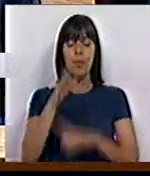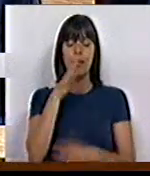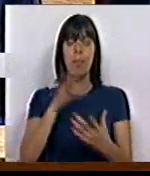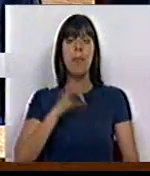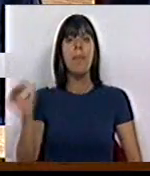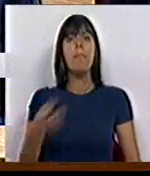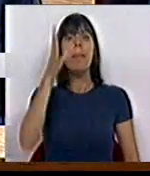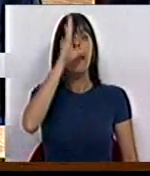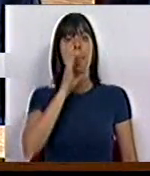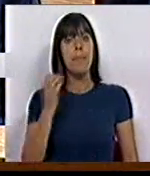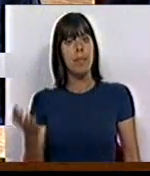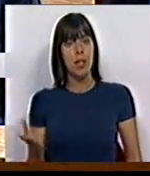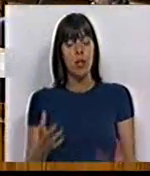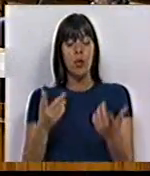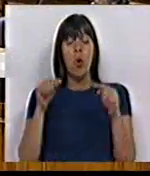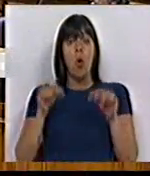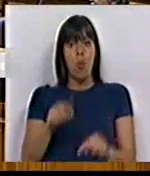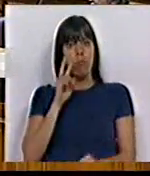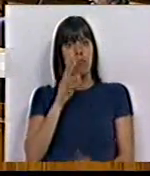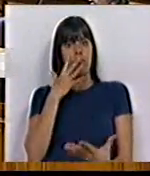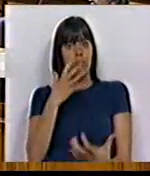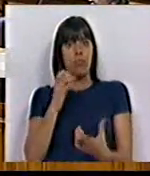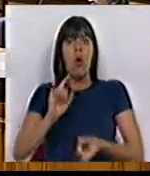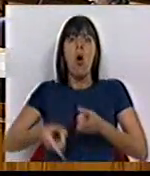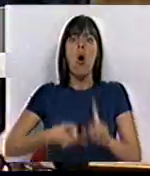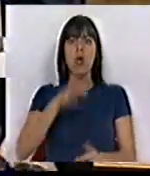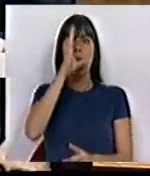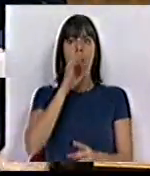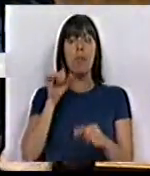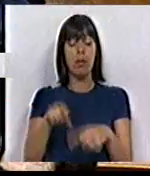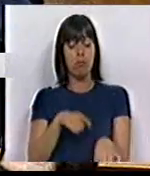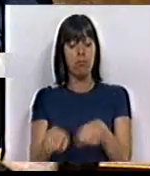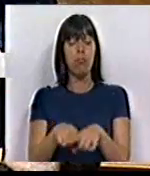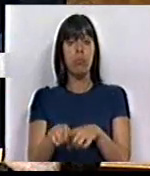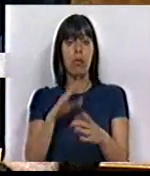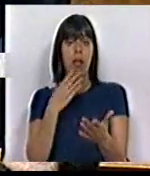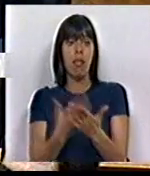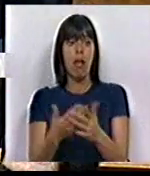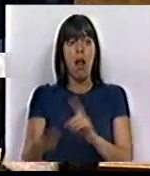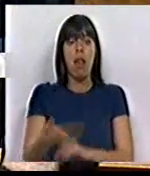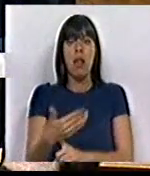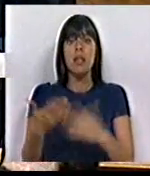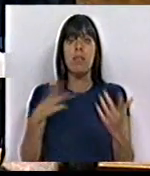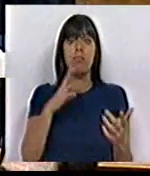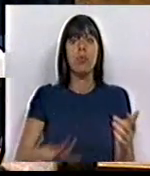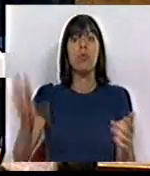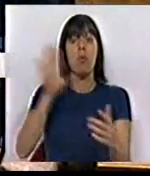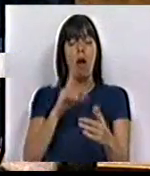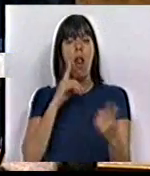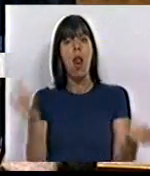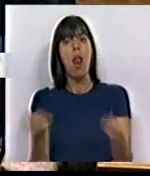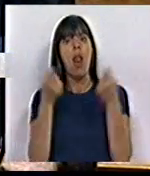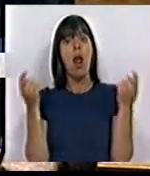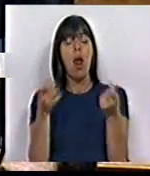Sr. Primeiro-Ministro, hoje pode ver-se o Estado a que este Governo e esta política conduziram a nação. Depois da